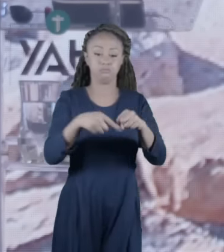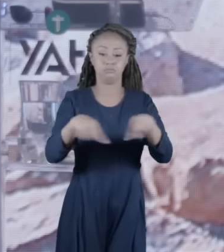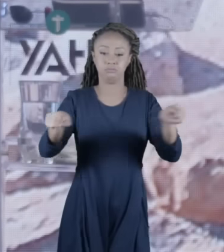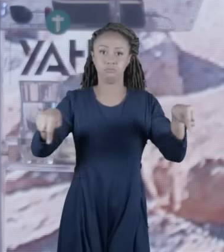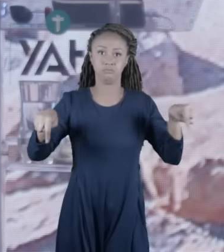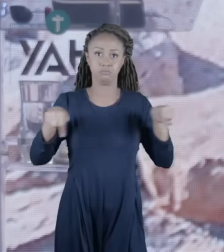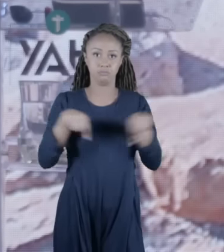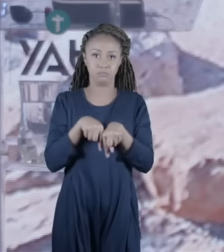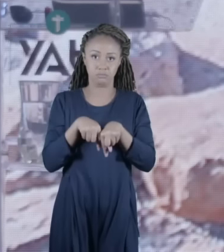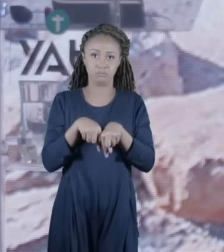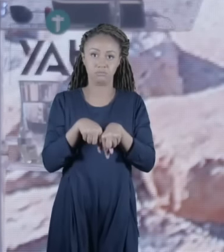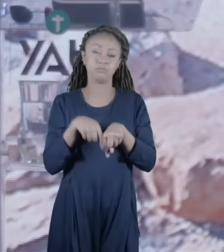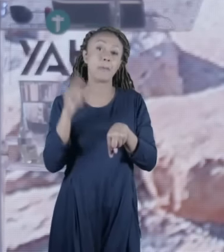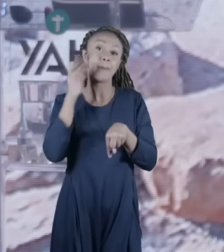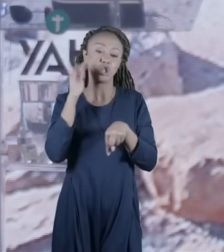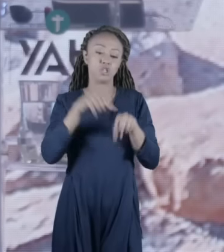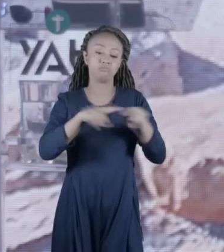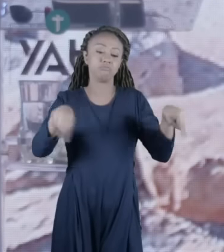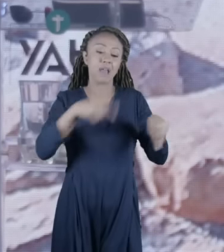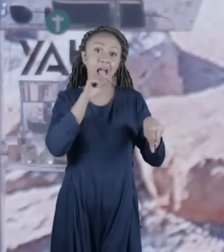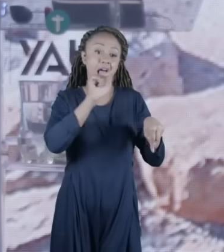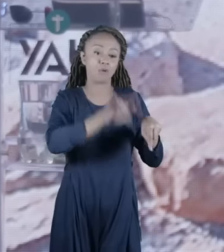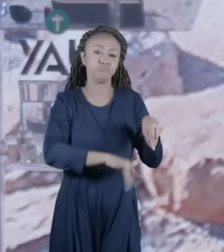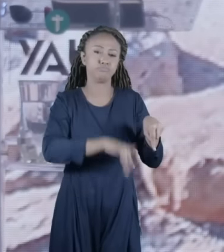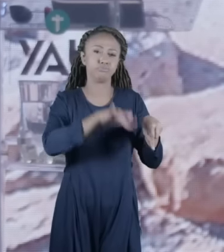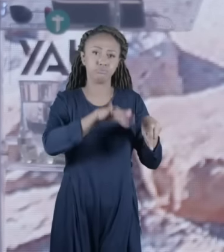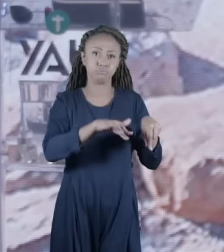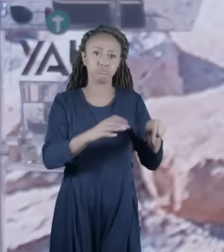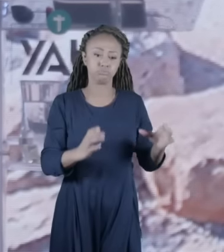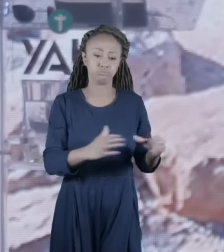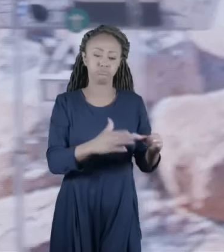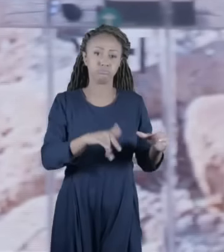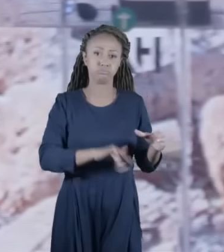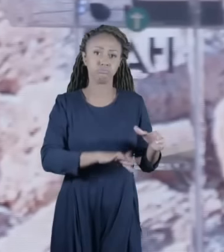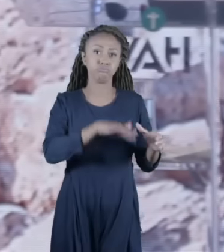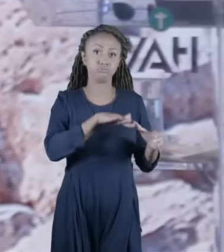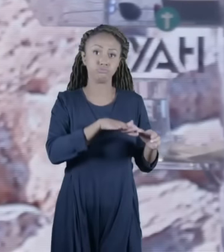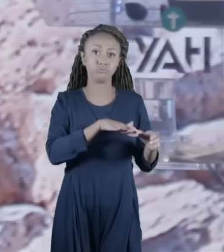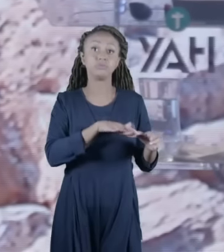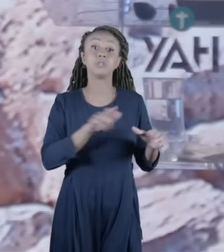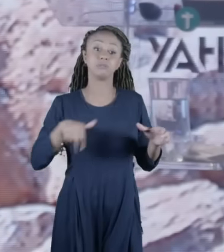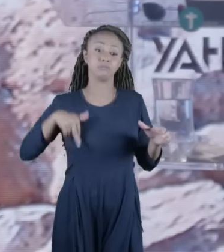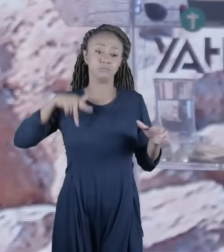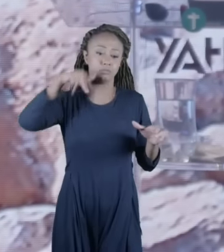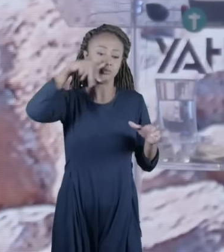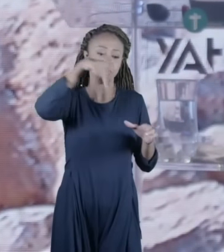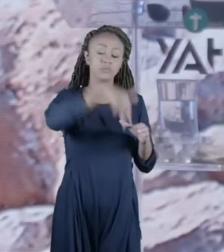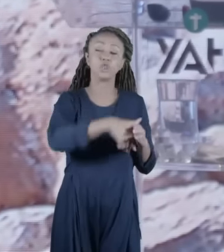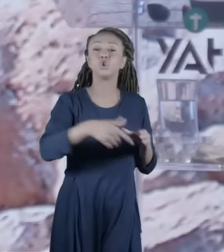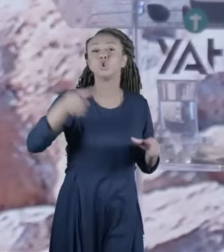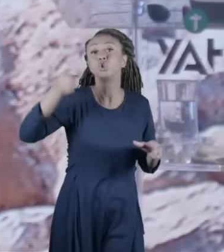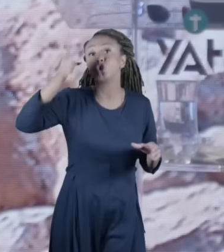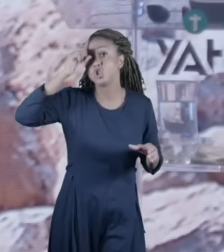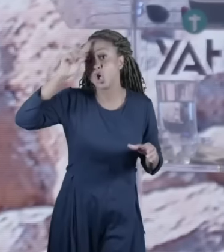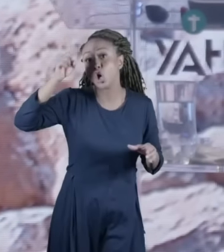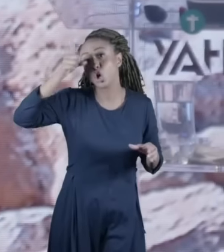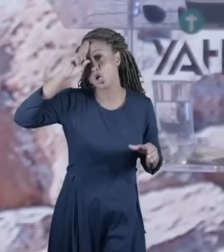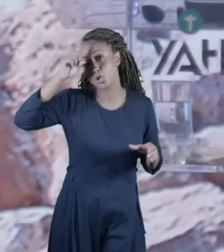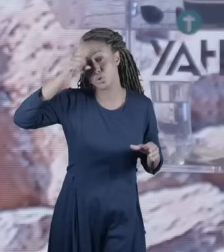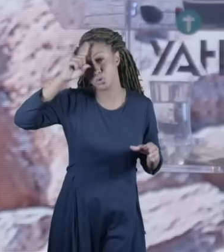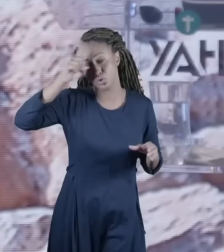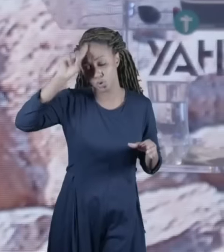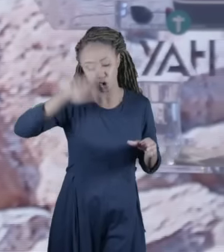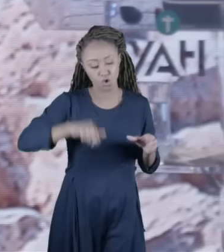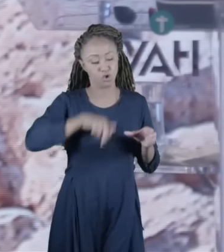imaginar que isso aqui estava cheio de água eles entravam e se purificavam eles se purificavam diariamente eles viam uma grande